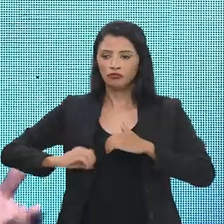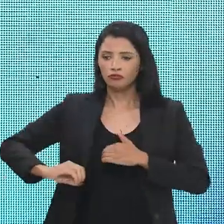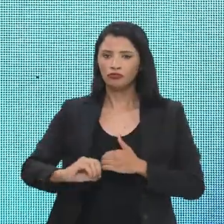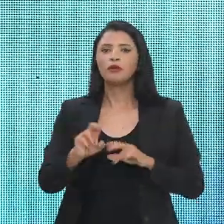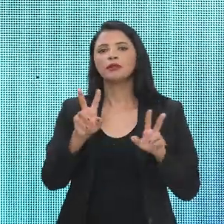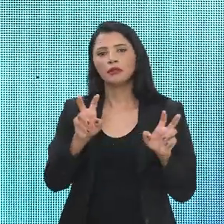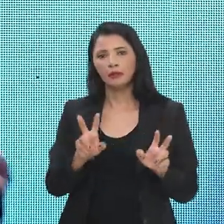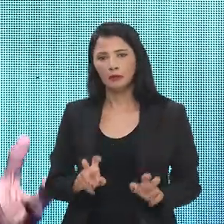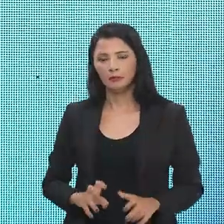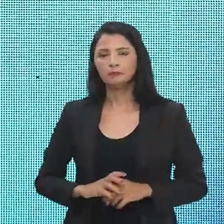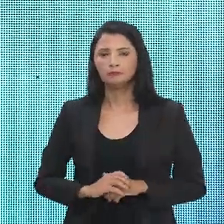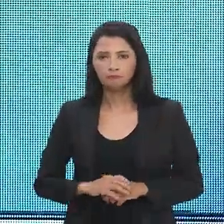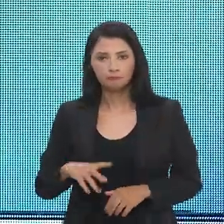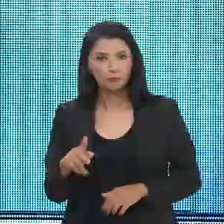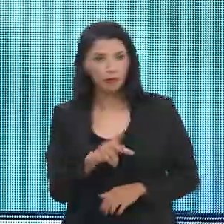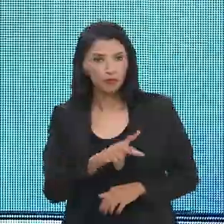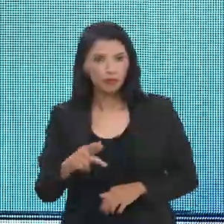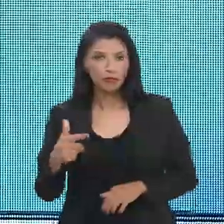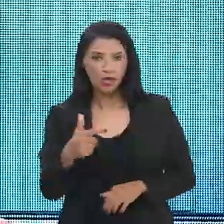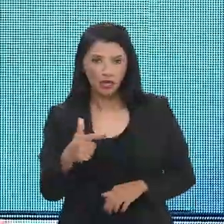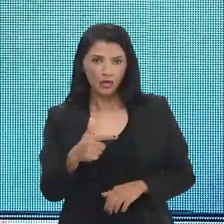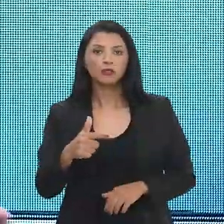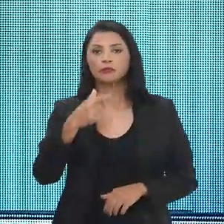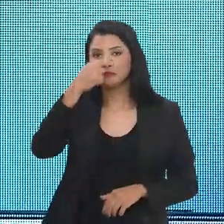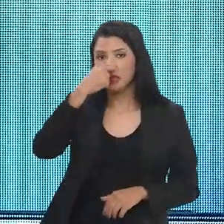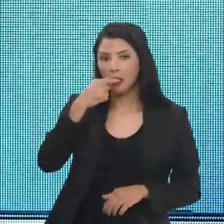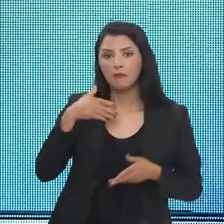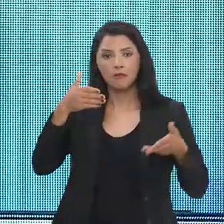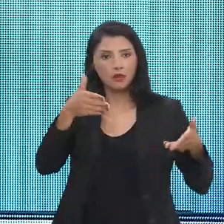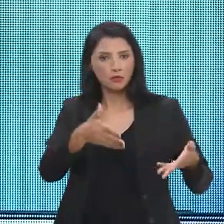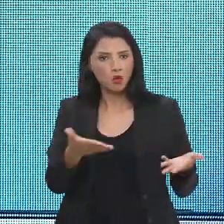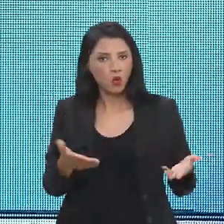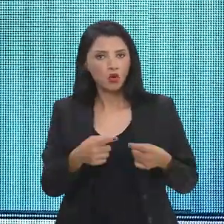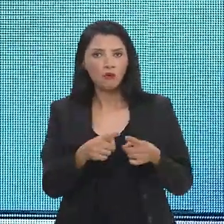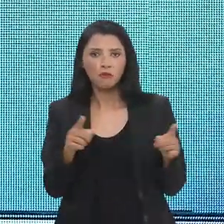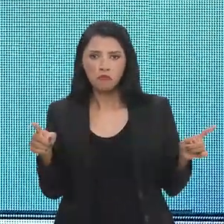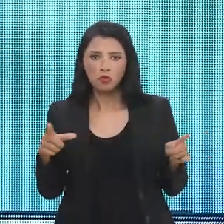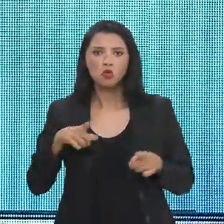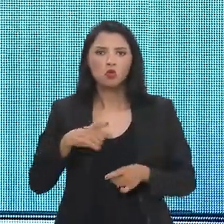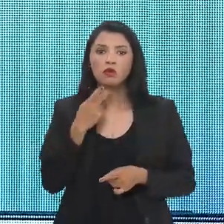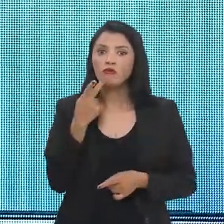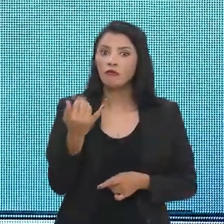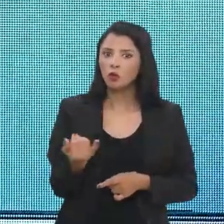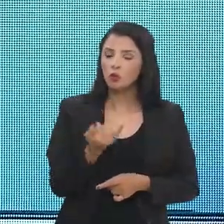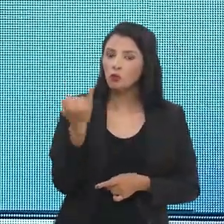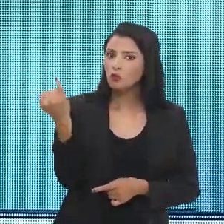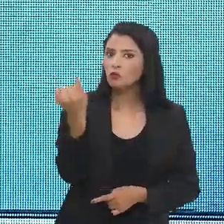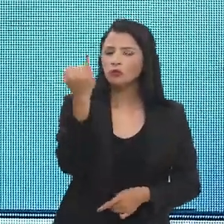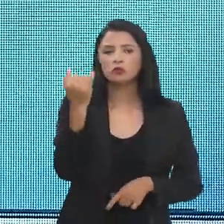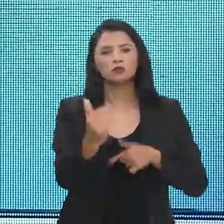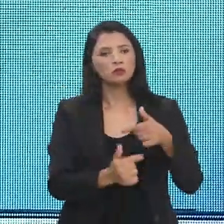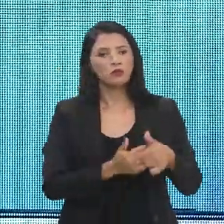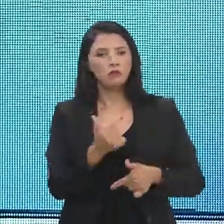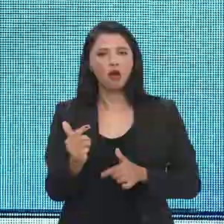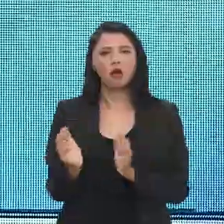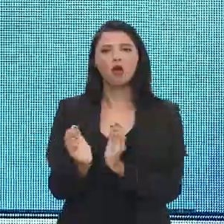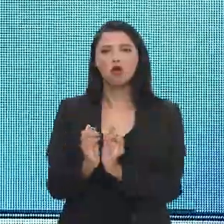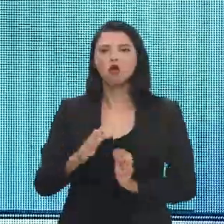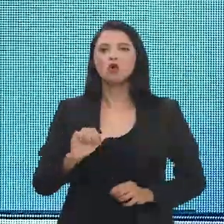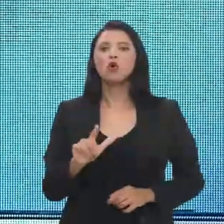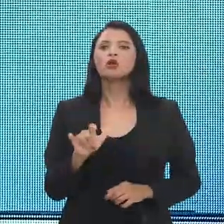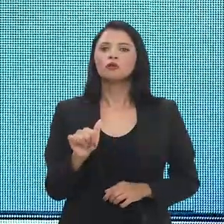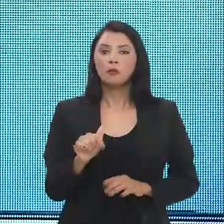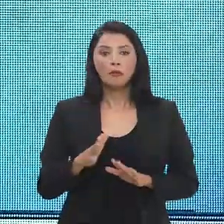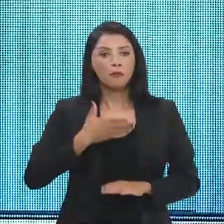saneamento estão em pauta. O presidente em exercício Geraldo Alckmin participou da abertura e ressaltou a importância do trabalho